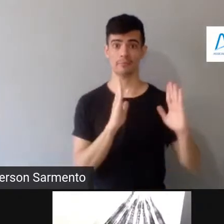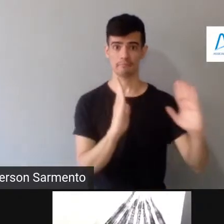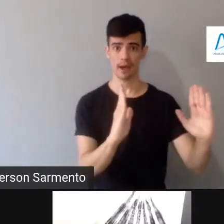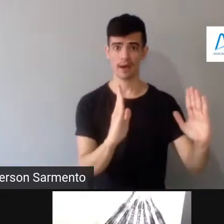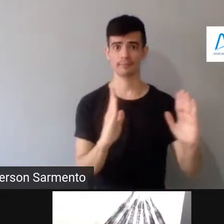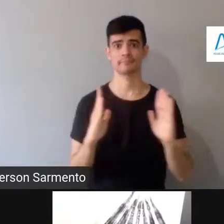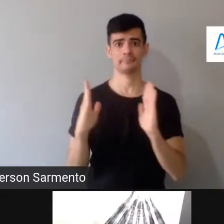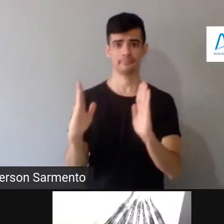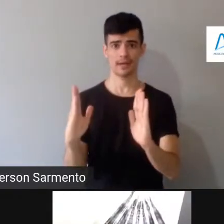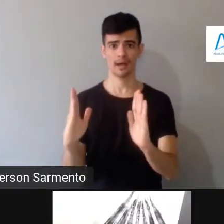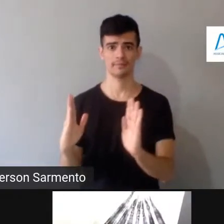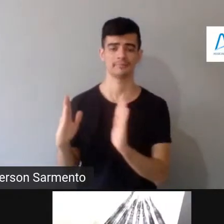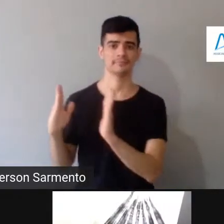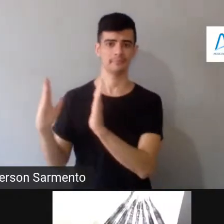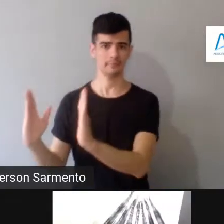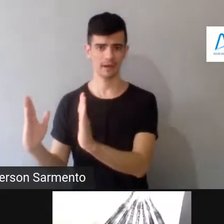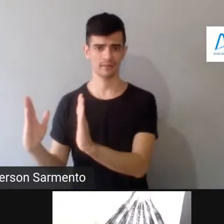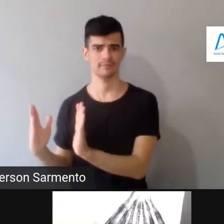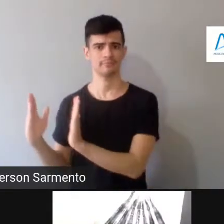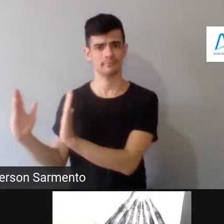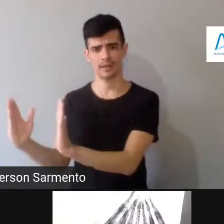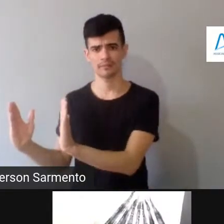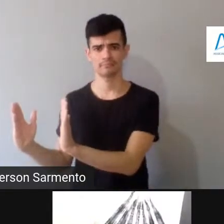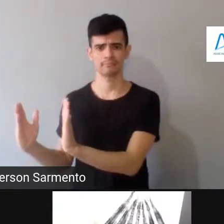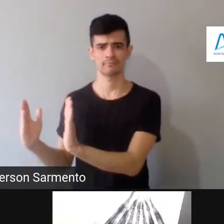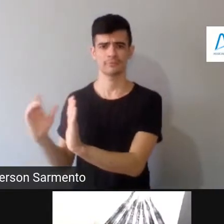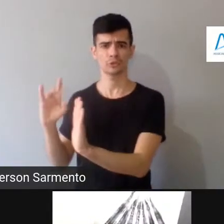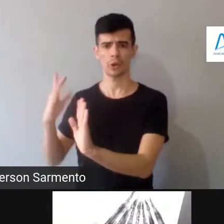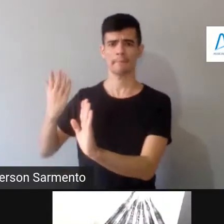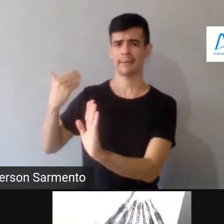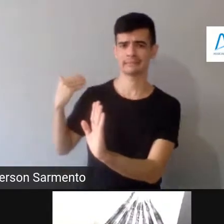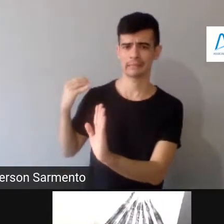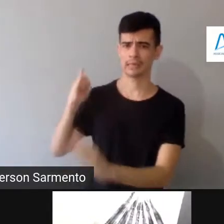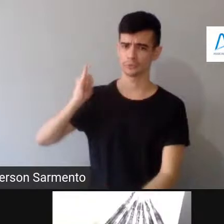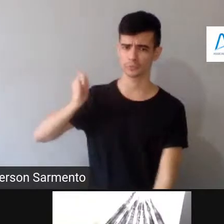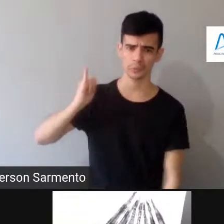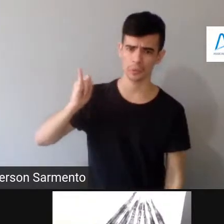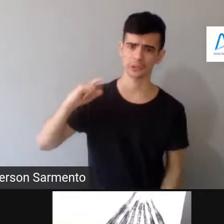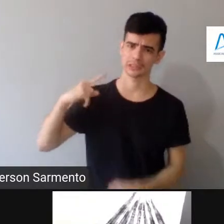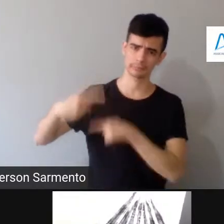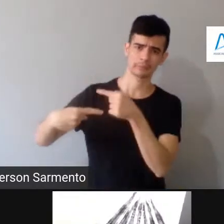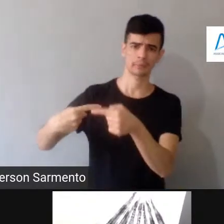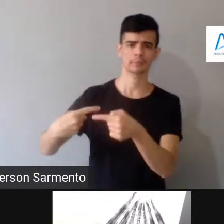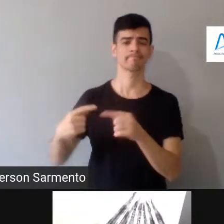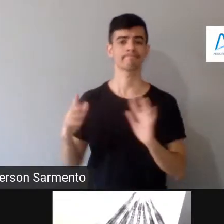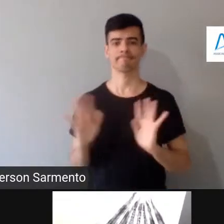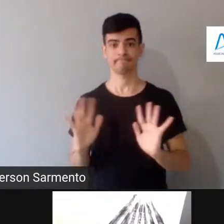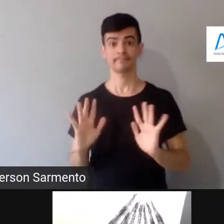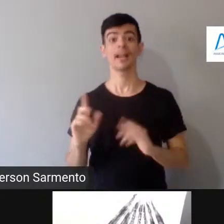do progresso, do tempo que passa, né? A gente pode pensar numa perspectiva de outro tempo para a história,